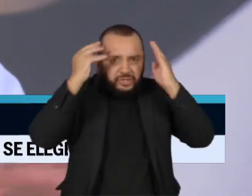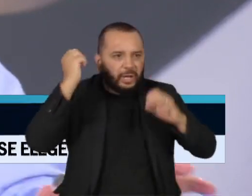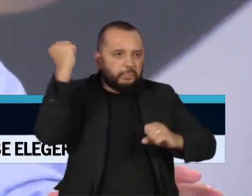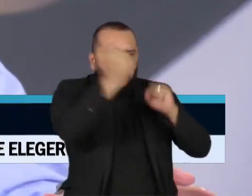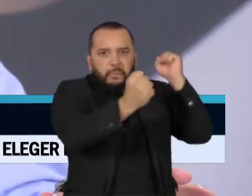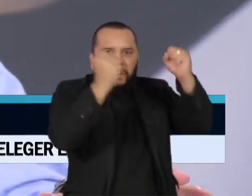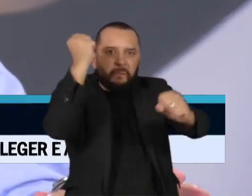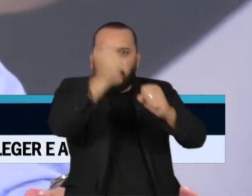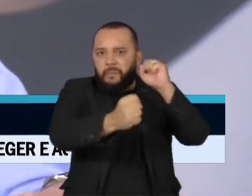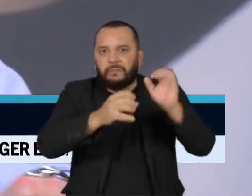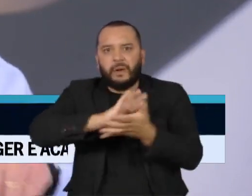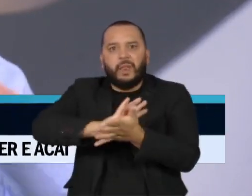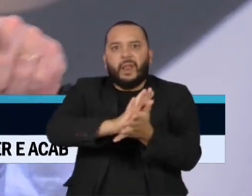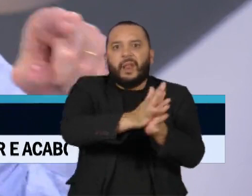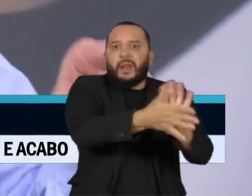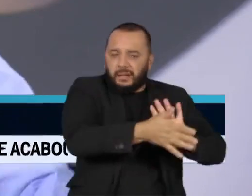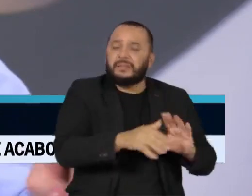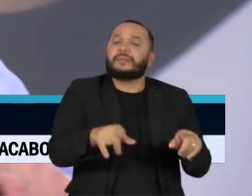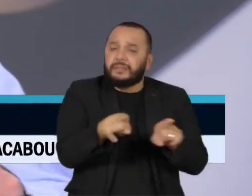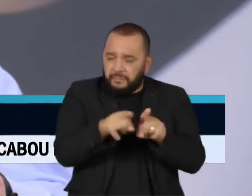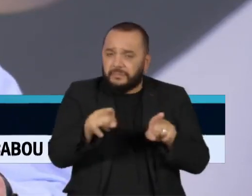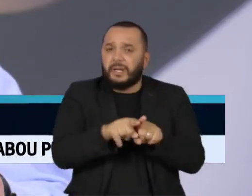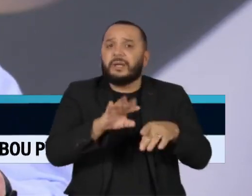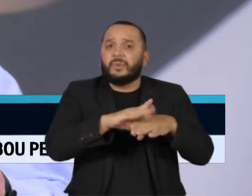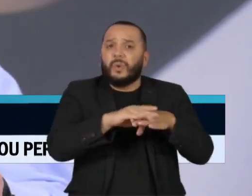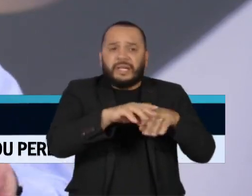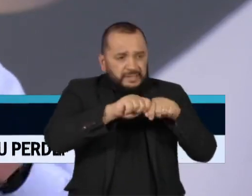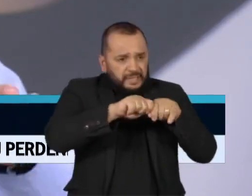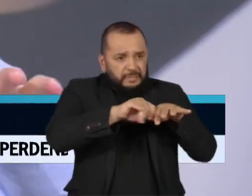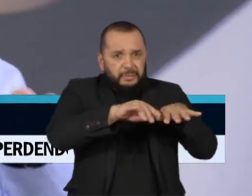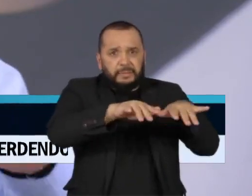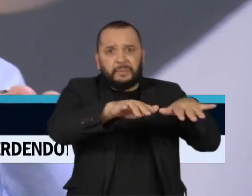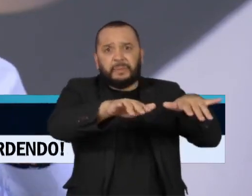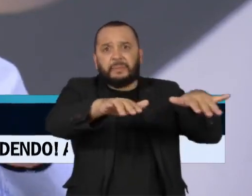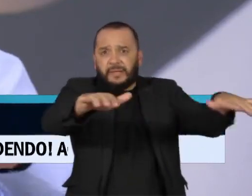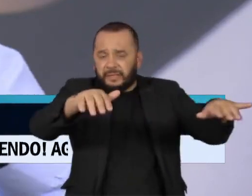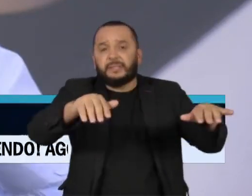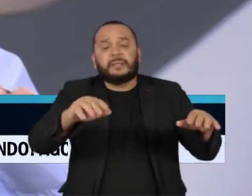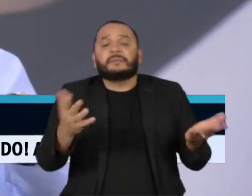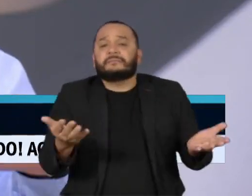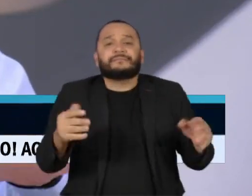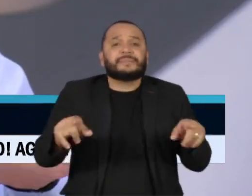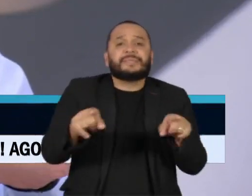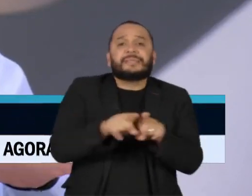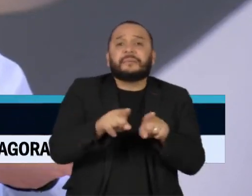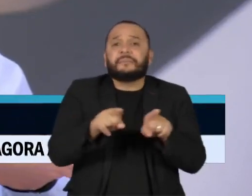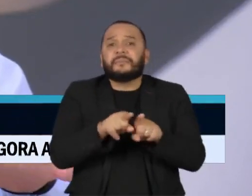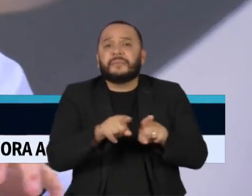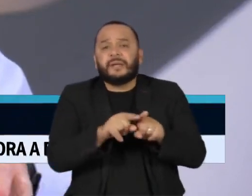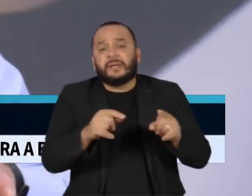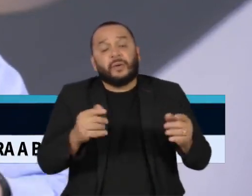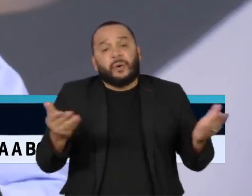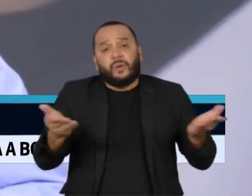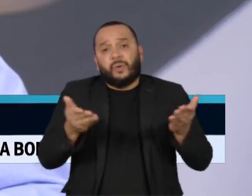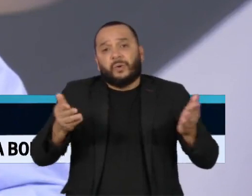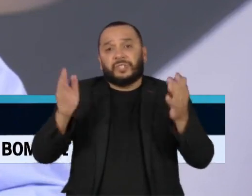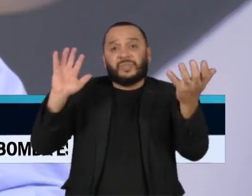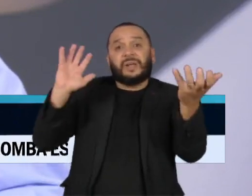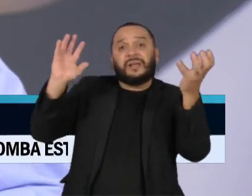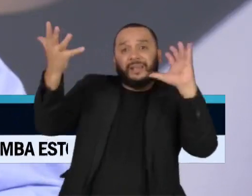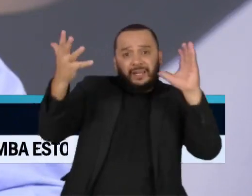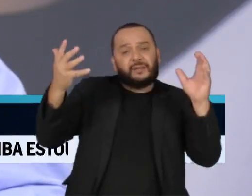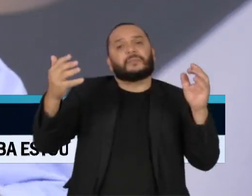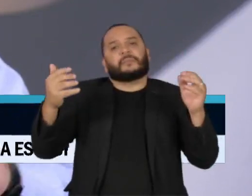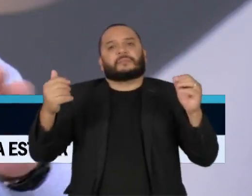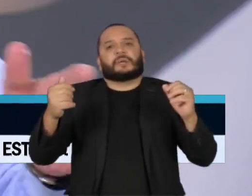Não só pela introdução de doenças, mas pela destruição das condições ambientais que hoje vivem em um relativo equilíbrio. Então, propor